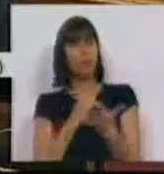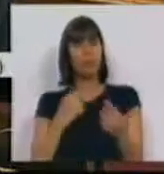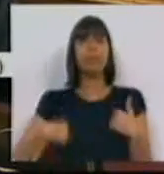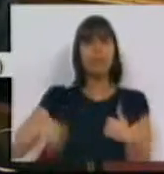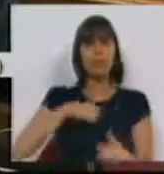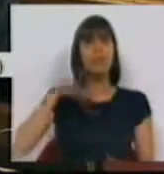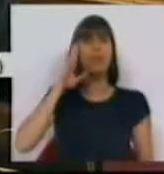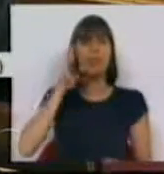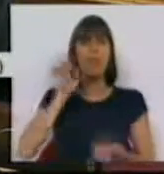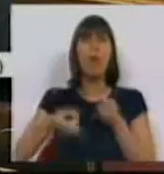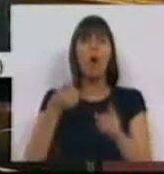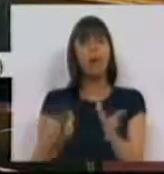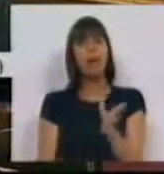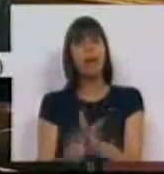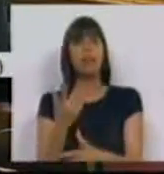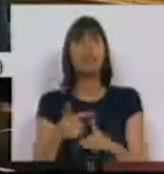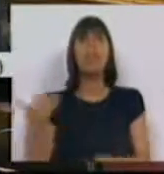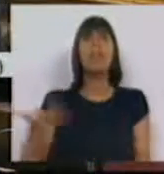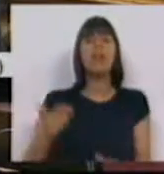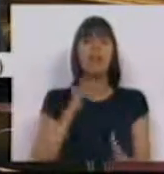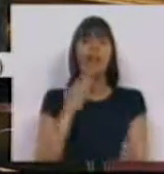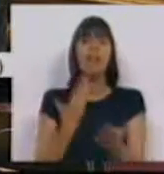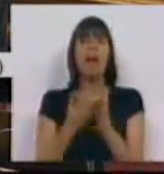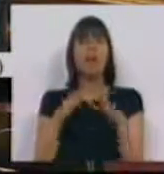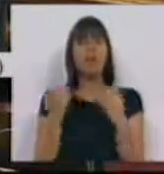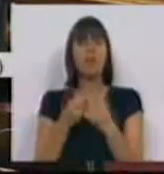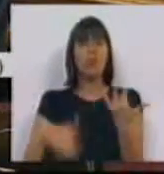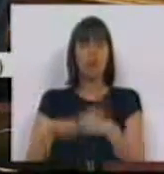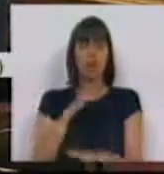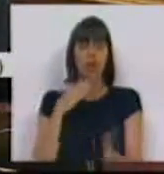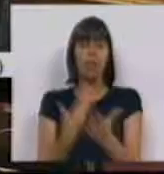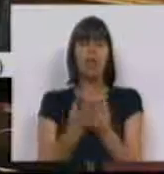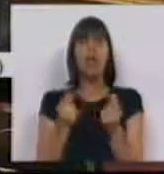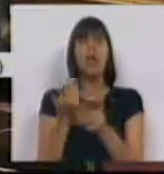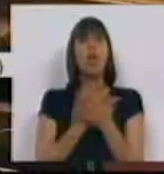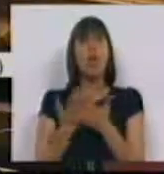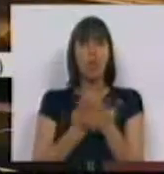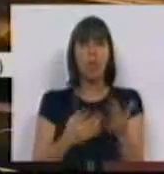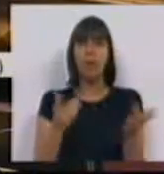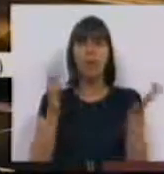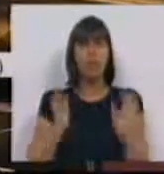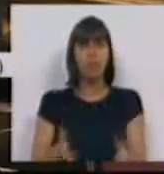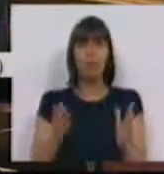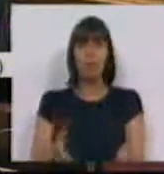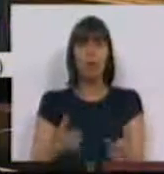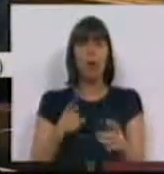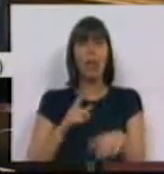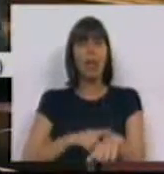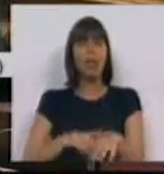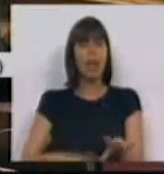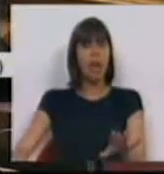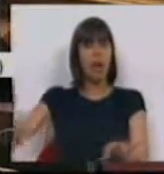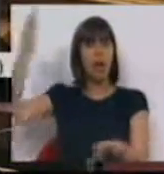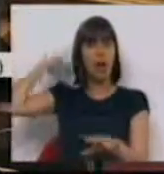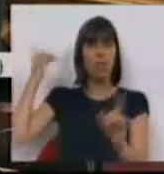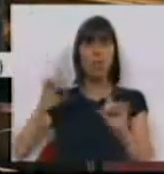nós sabemos o que é que a criação de direitos trouxe à sociedade e trouxe à economia. Não é preciso ir muito longe no tempo. Não